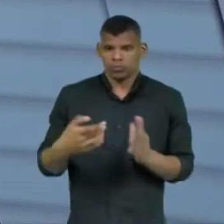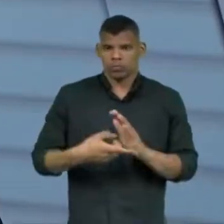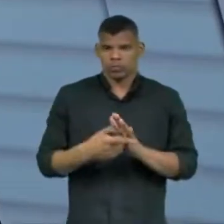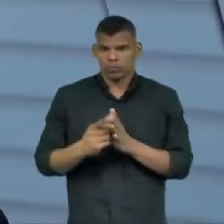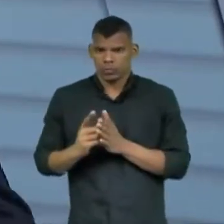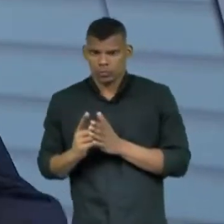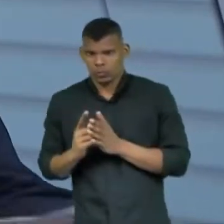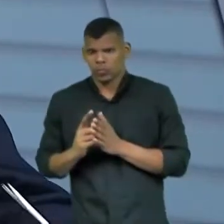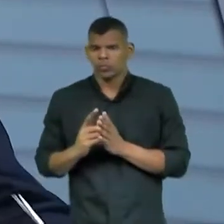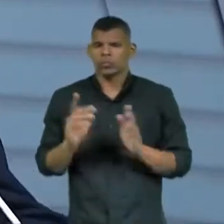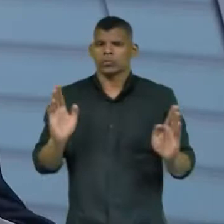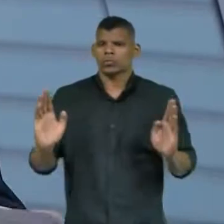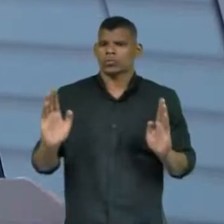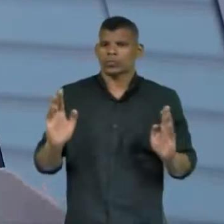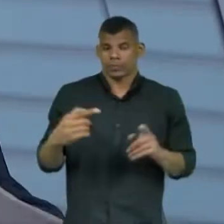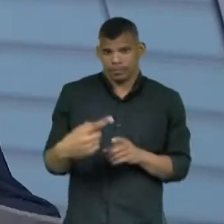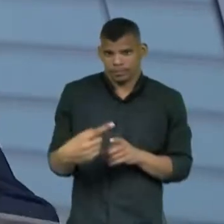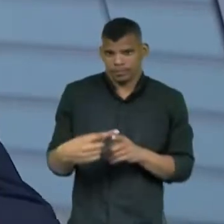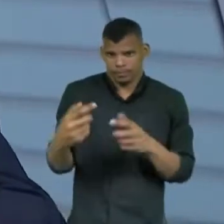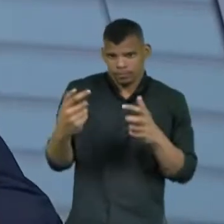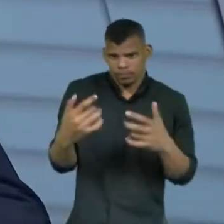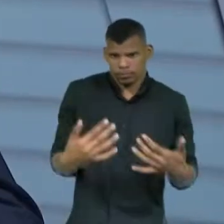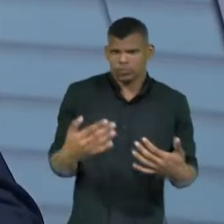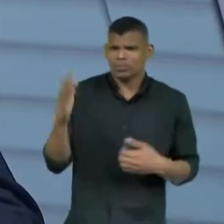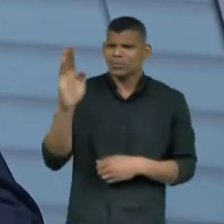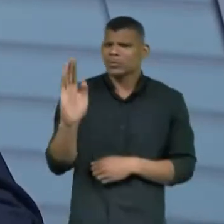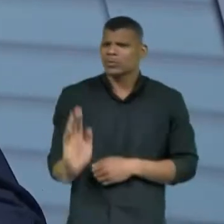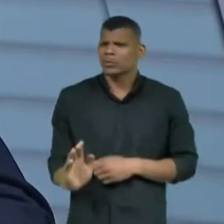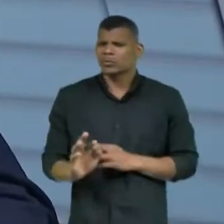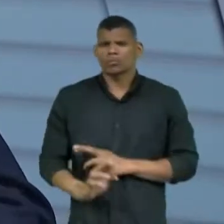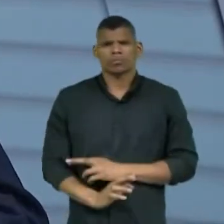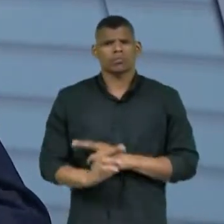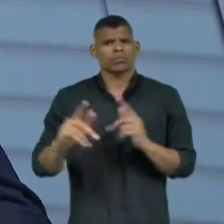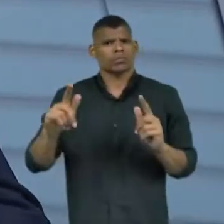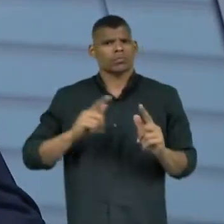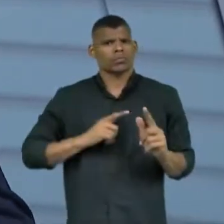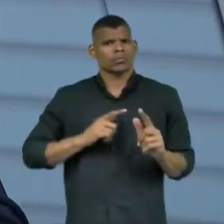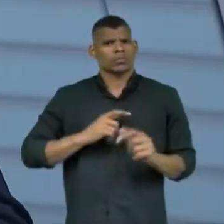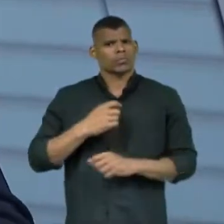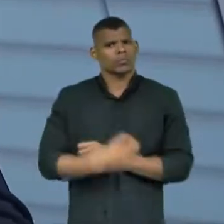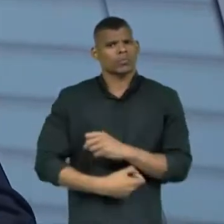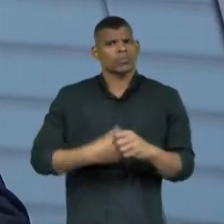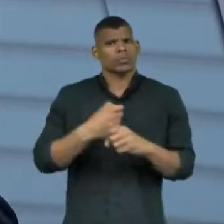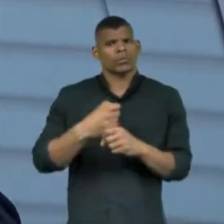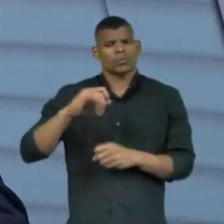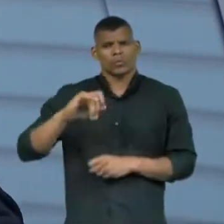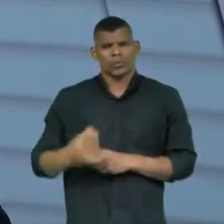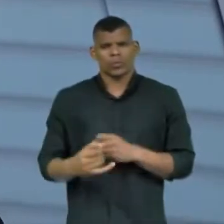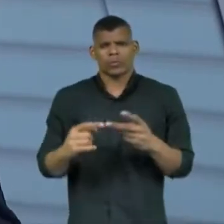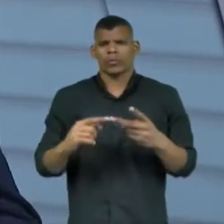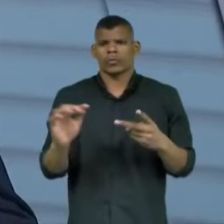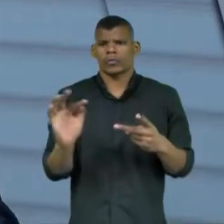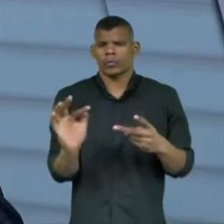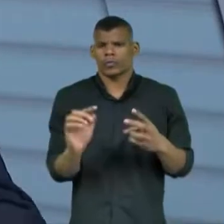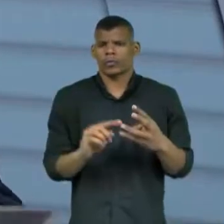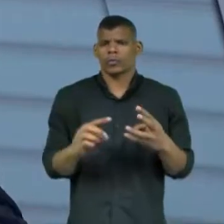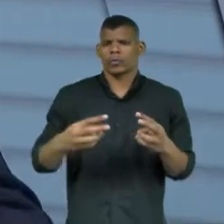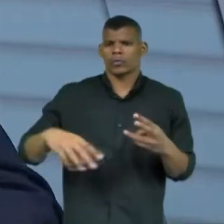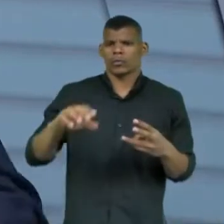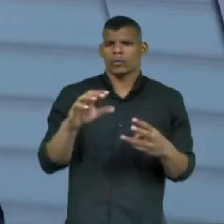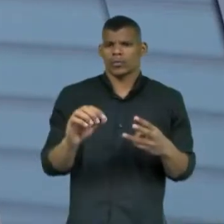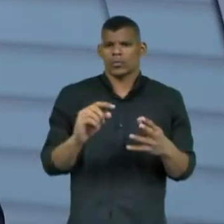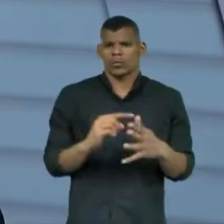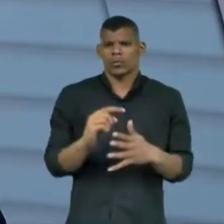passou, porque o Brasil é um negócio meio esquisito, quer dizer, virou o ano, janeiro, janeiro, fevereiro, março, abril, maio,